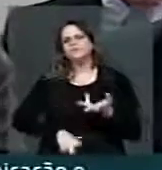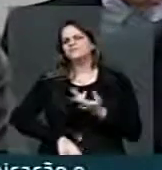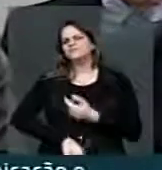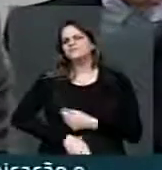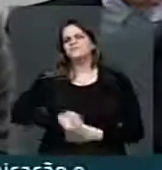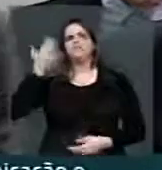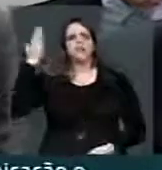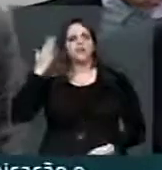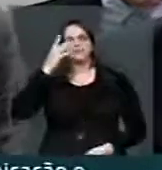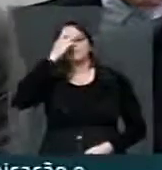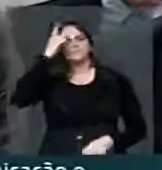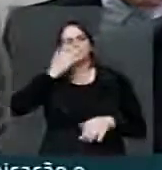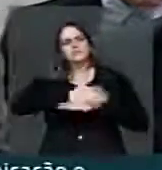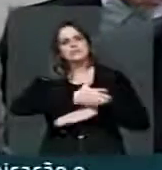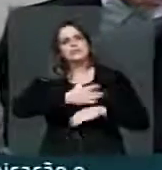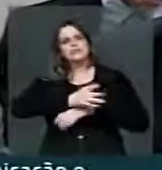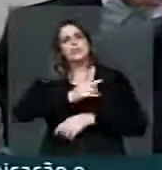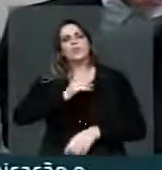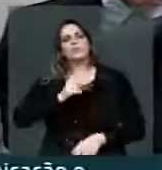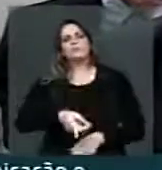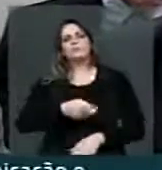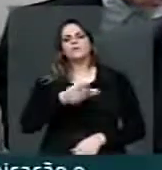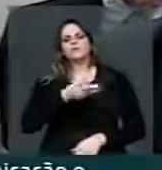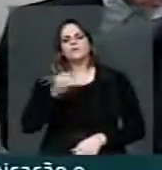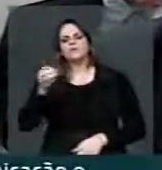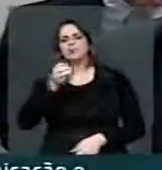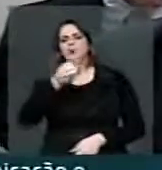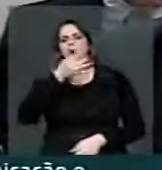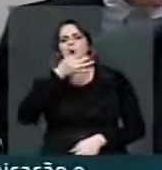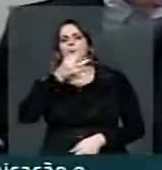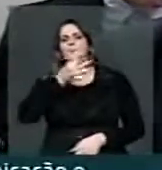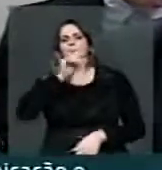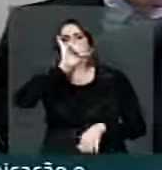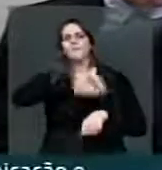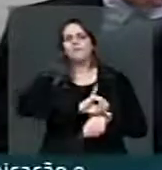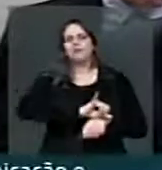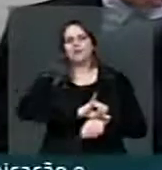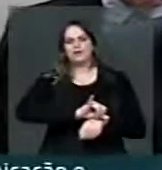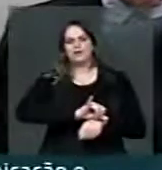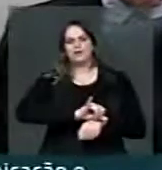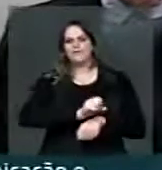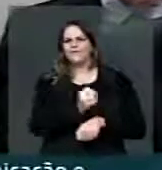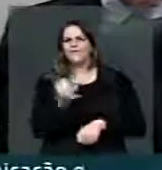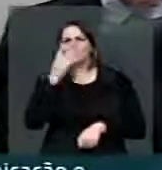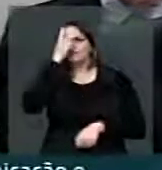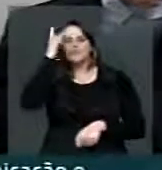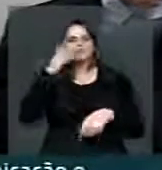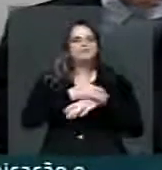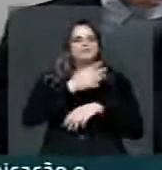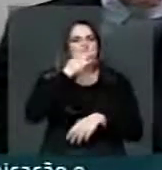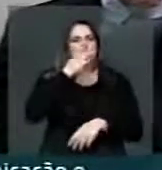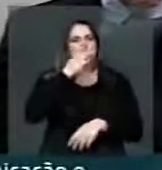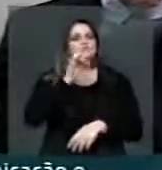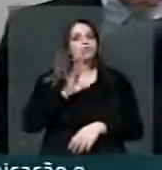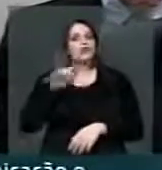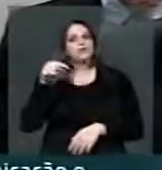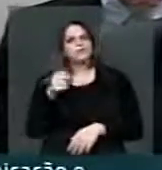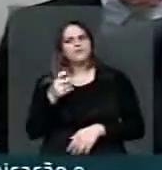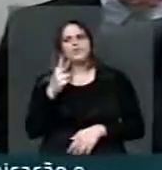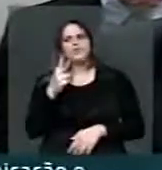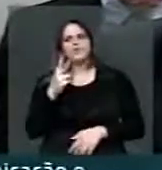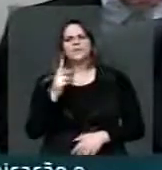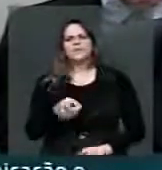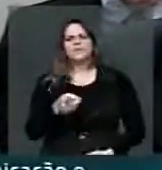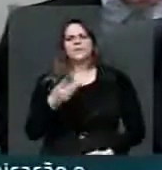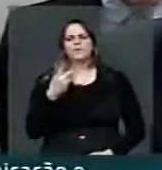visitas e 2.300 contribuições, sugestões de mudança de texto antes de vir para Congresso. 2